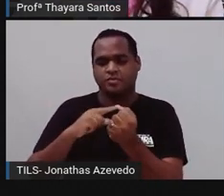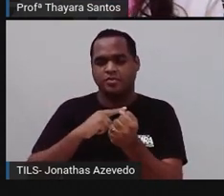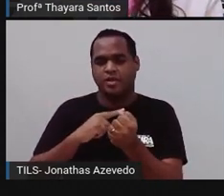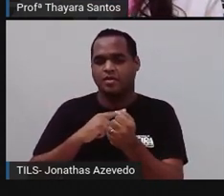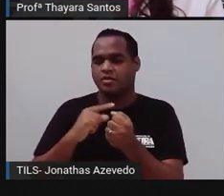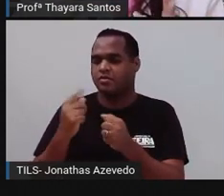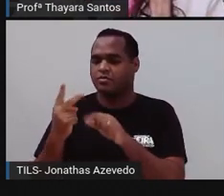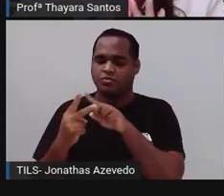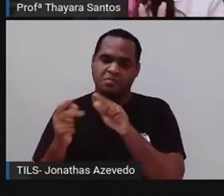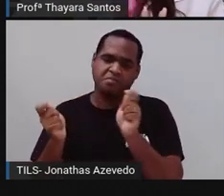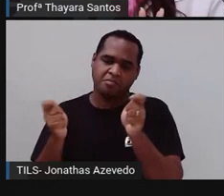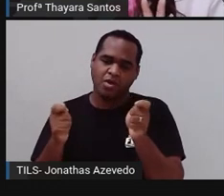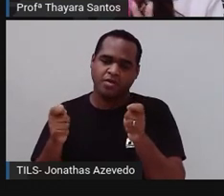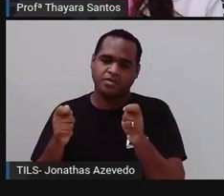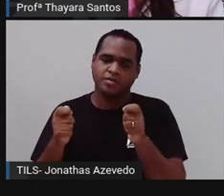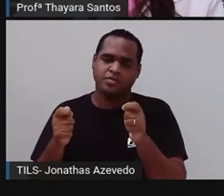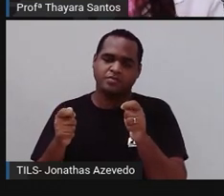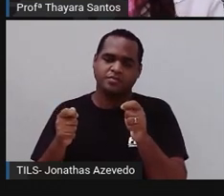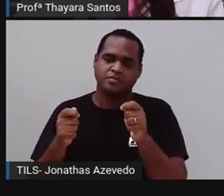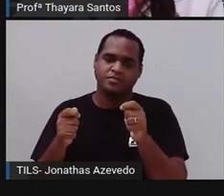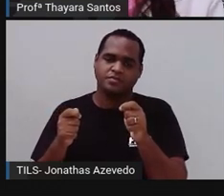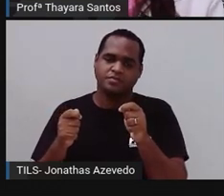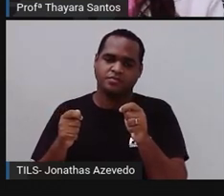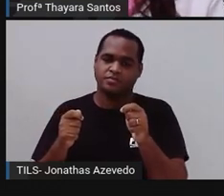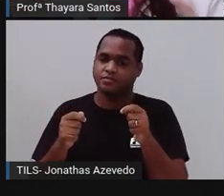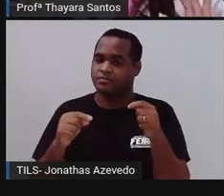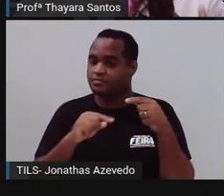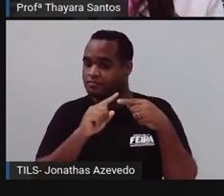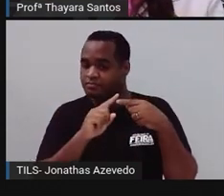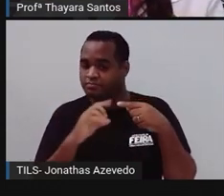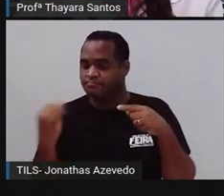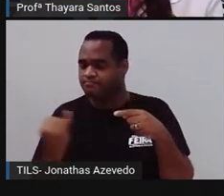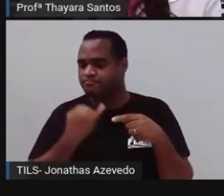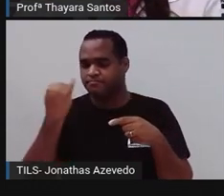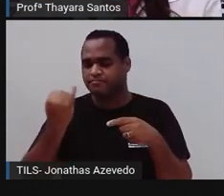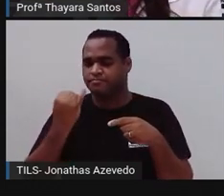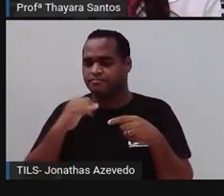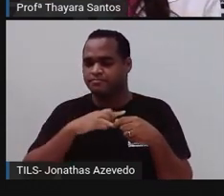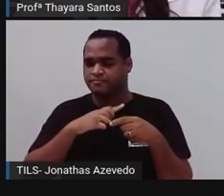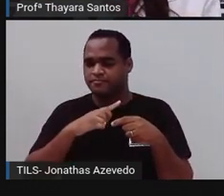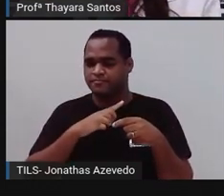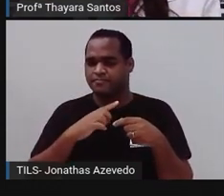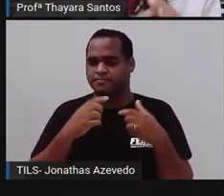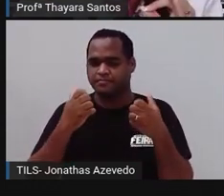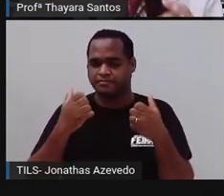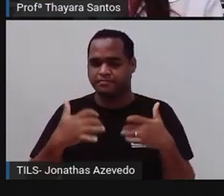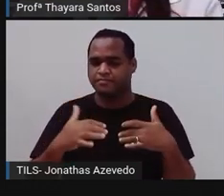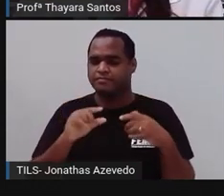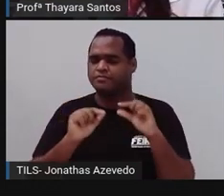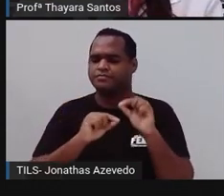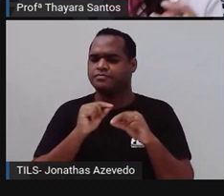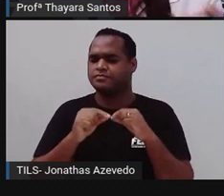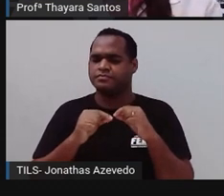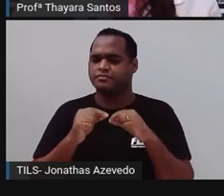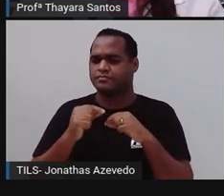possibilidades. Só que uma coisa que é importante que vocês saibam, esse broto aqui que foi formado, ele é exatamente igual àquele que